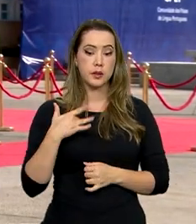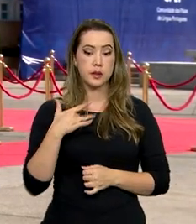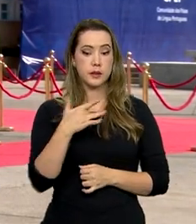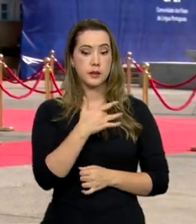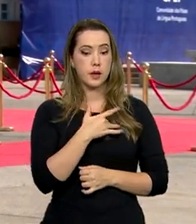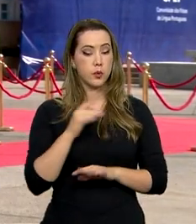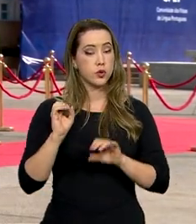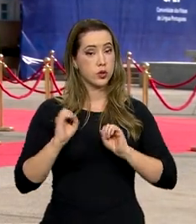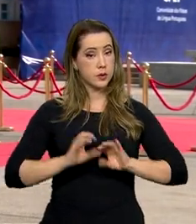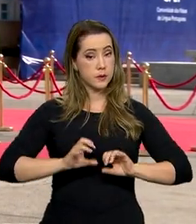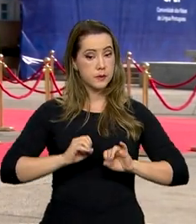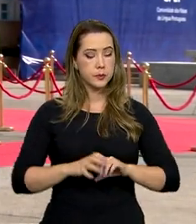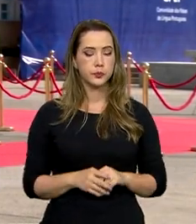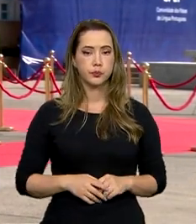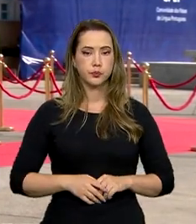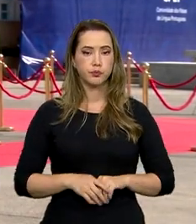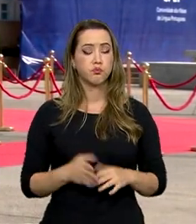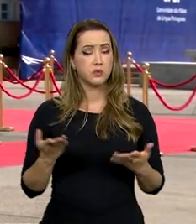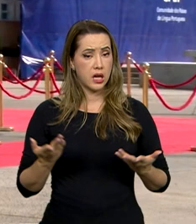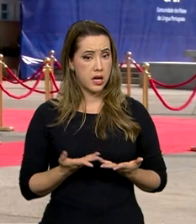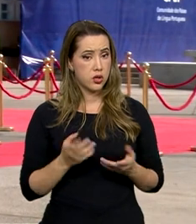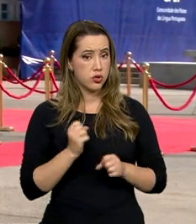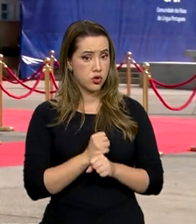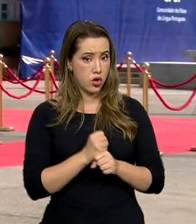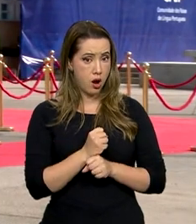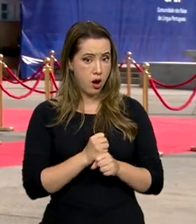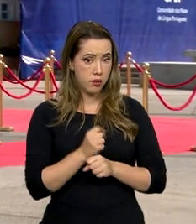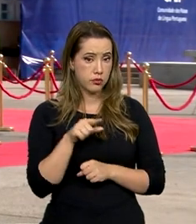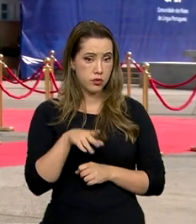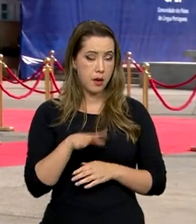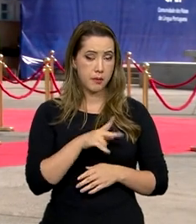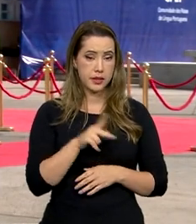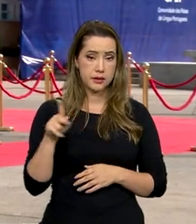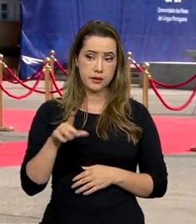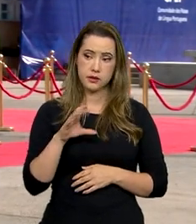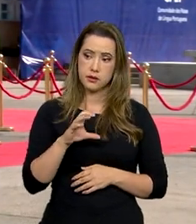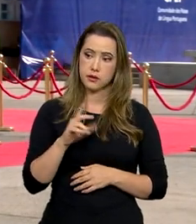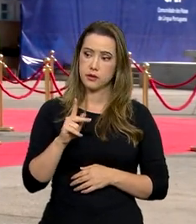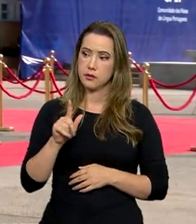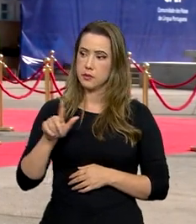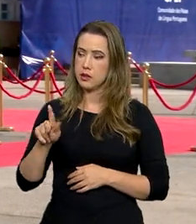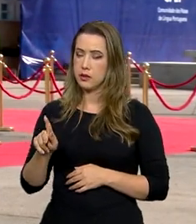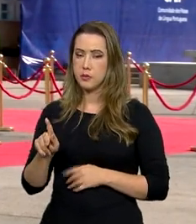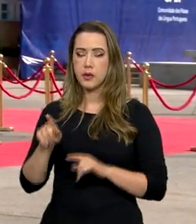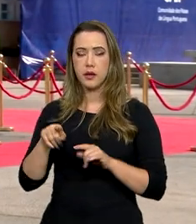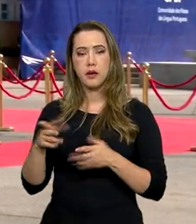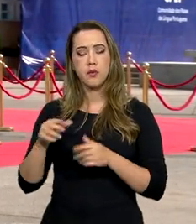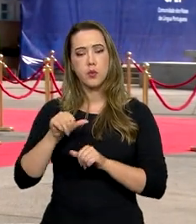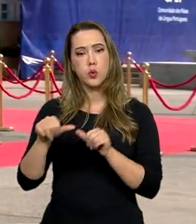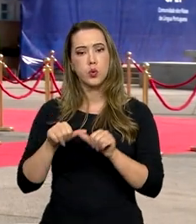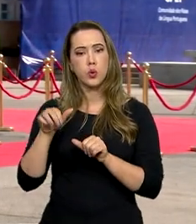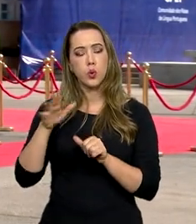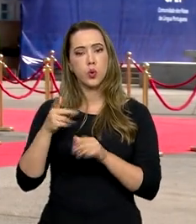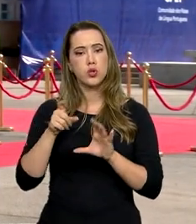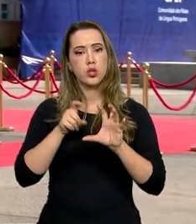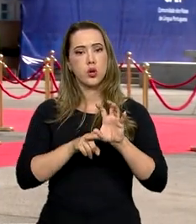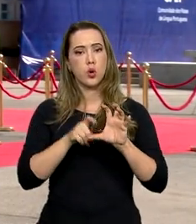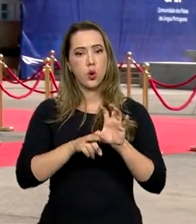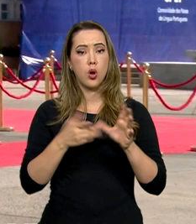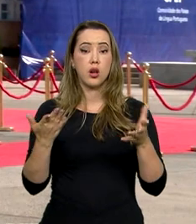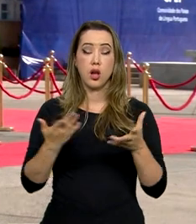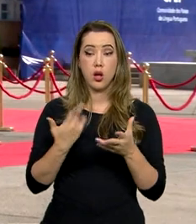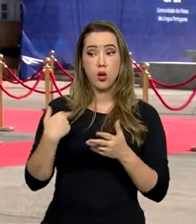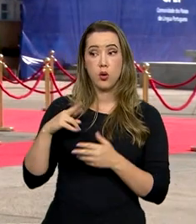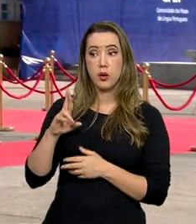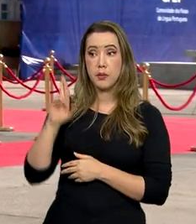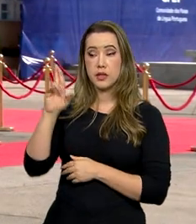saúde e educação. Na edição deste ano, a presidência da CPLP foi transmitida de Angola para São Tomé e Príncipe,